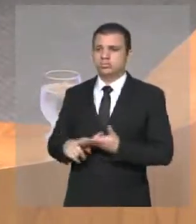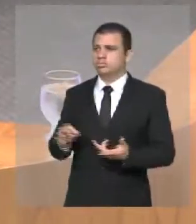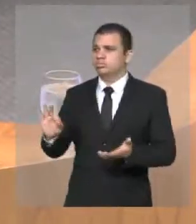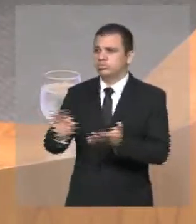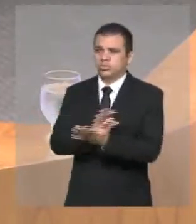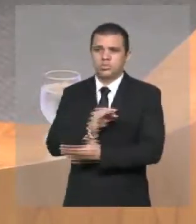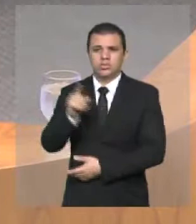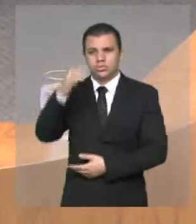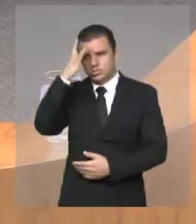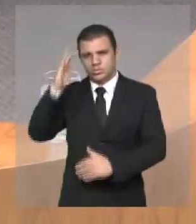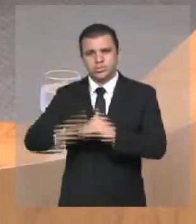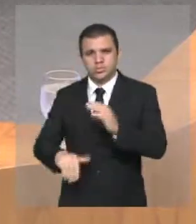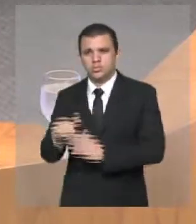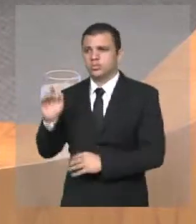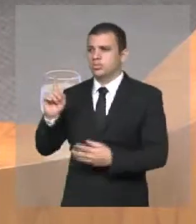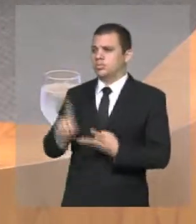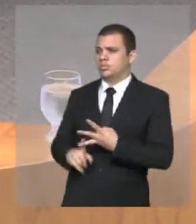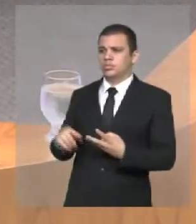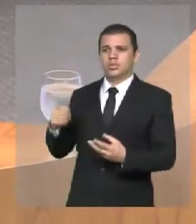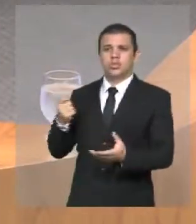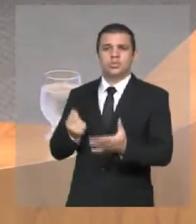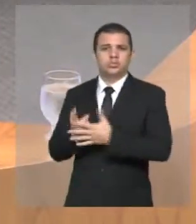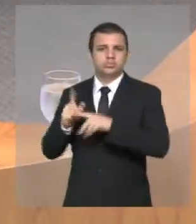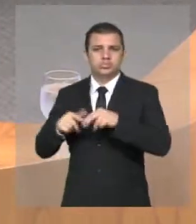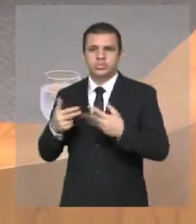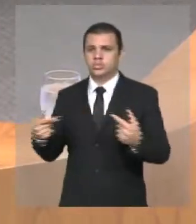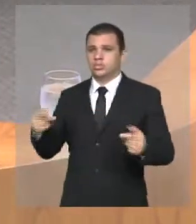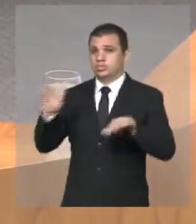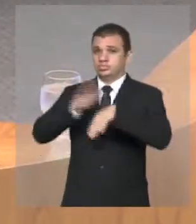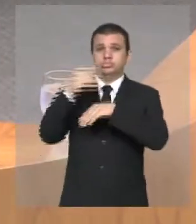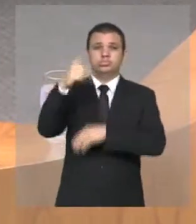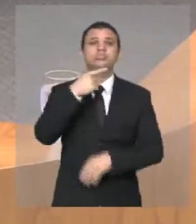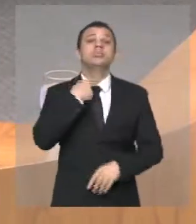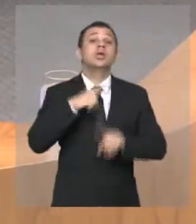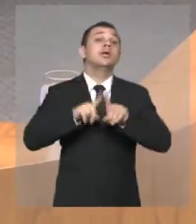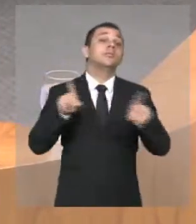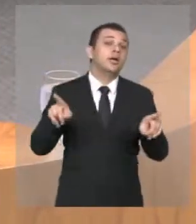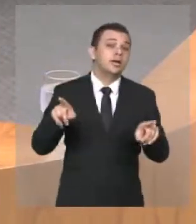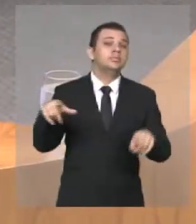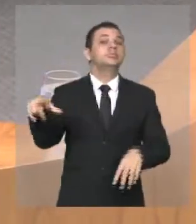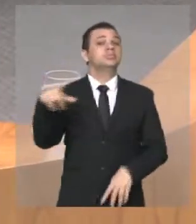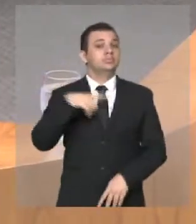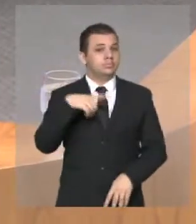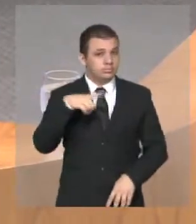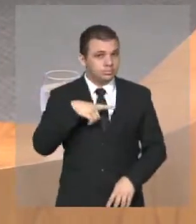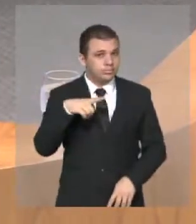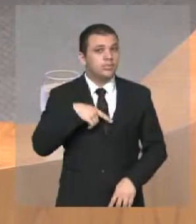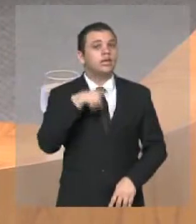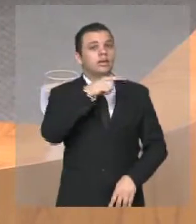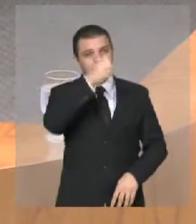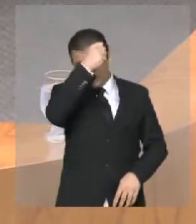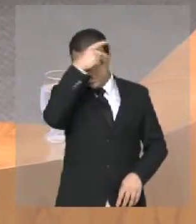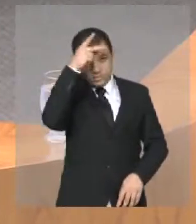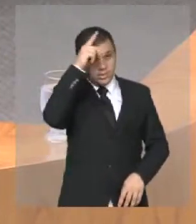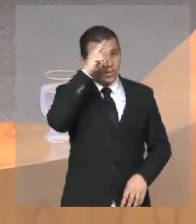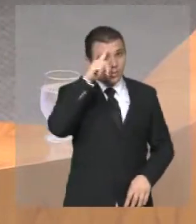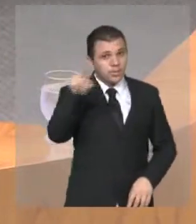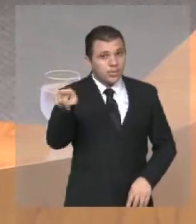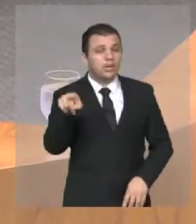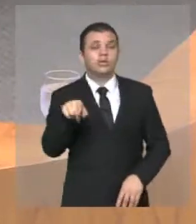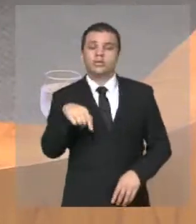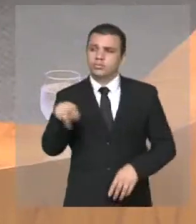mesmo assim, e mesmo assim, ainda tem a fiscalização da Blitz Urbana, do CREA,